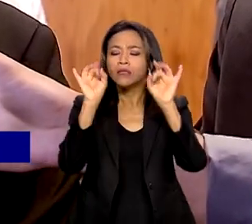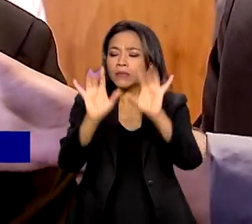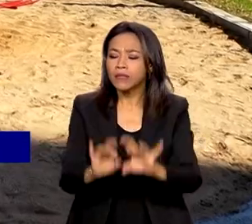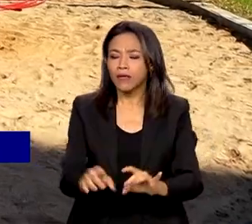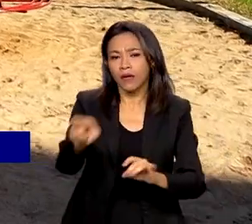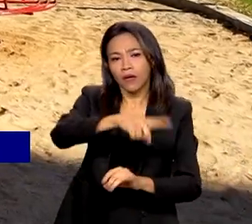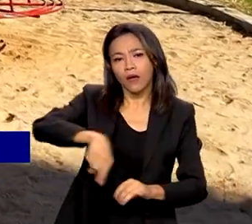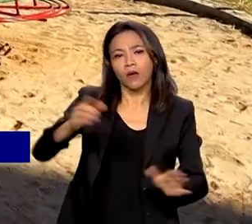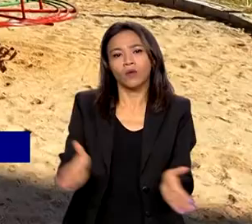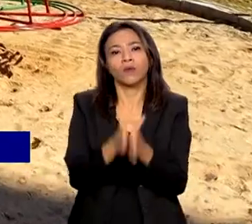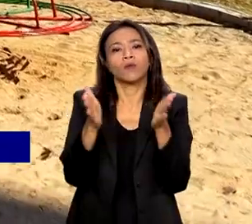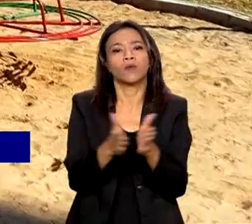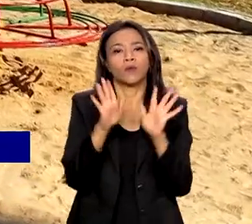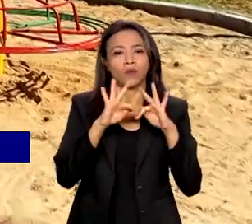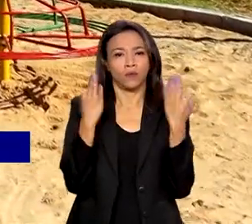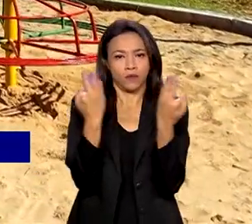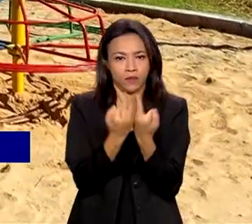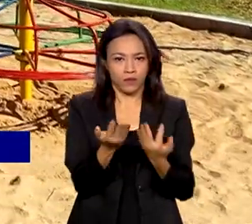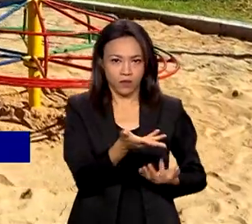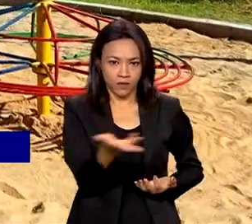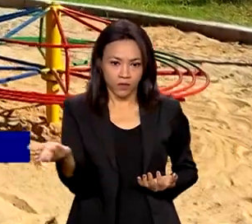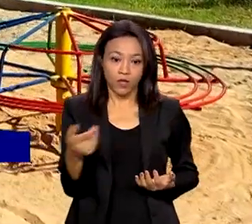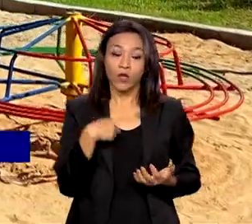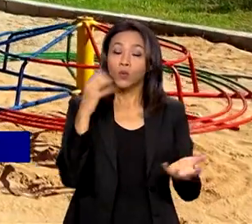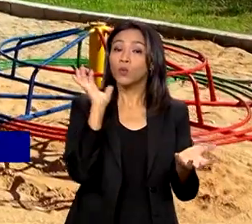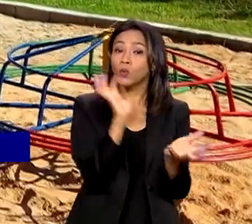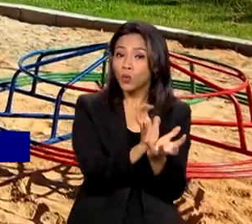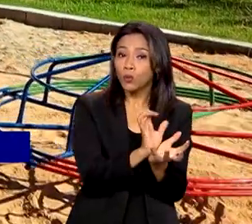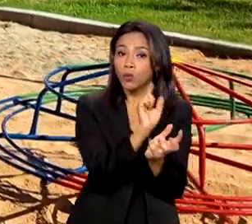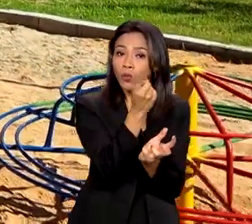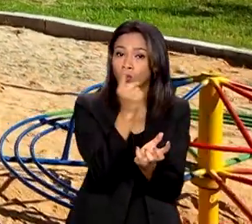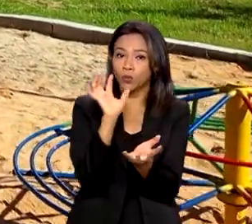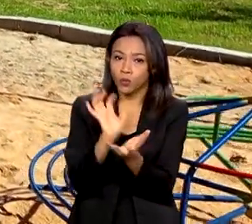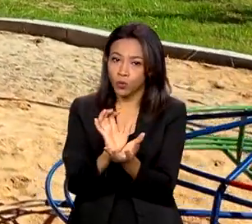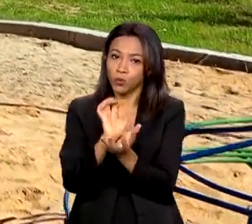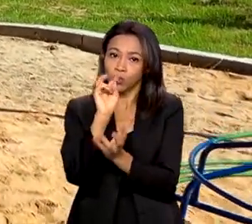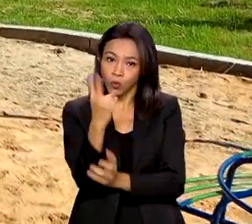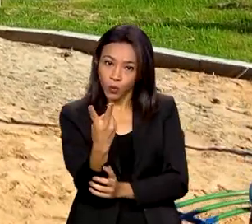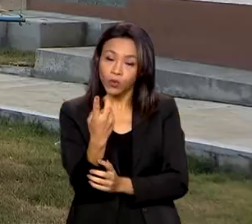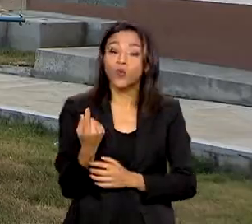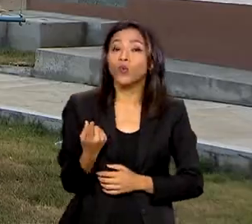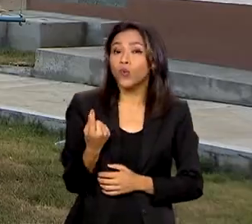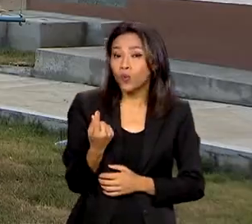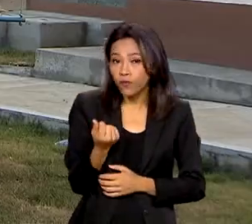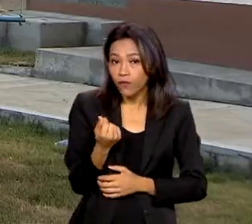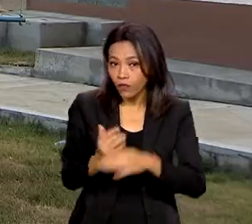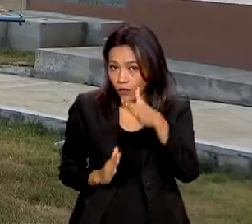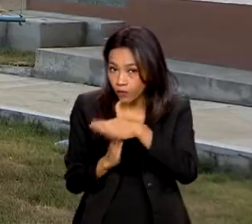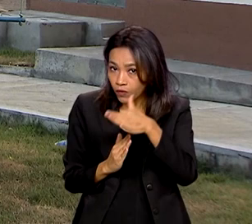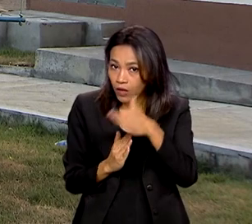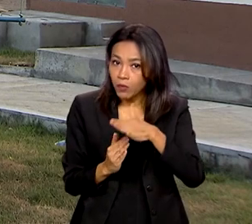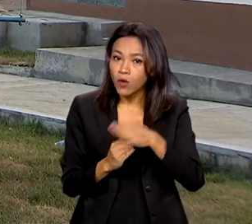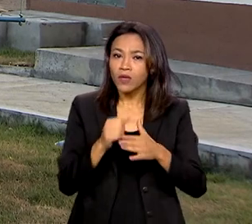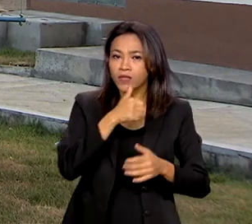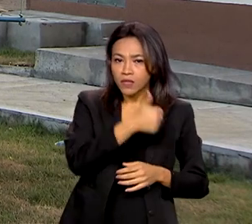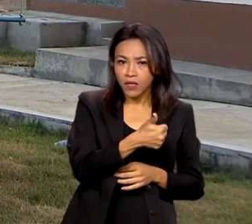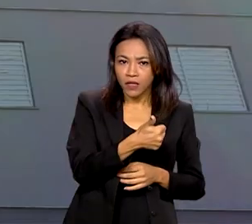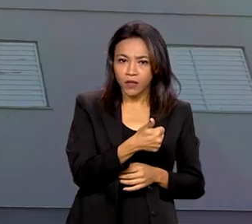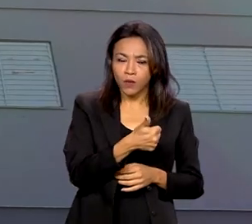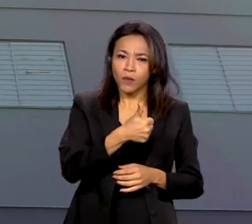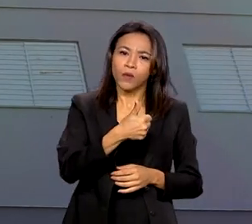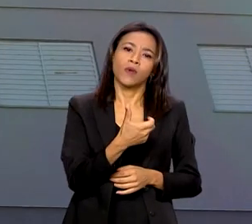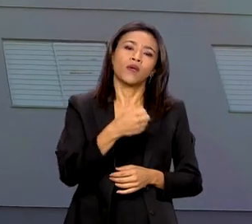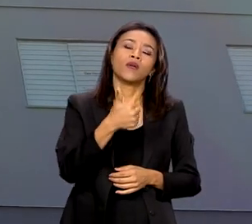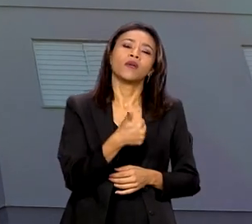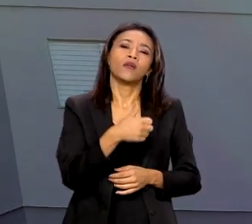baixa renda. Para as famílias das faixas 1 e 2, o limite do valor do imóvel ficará entre R$ 190 mil